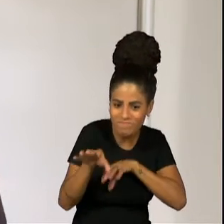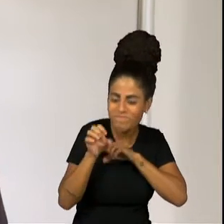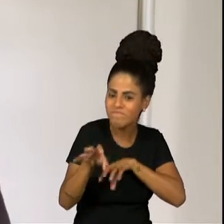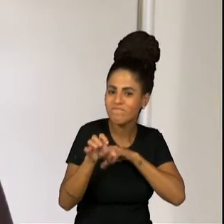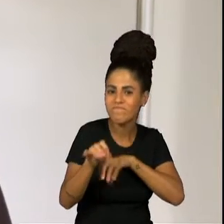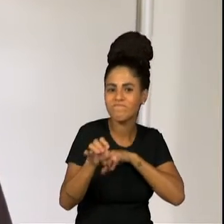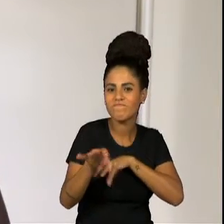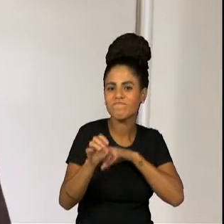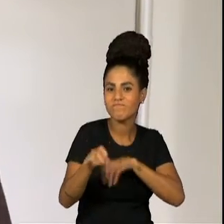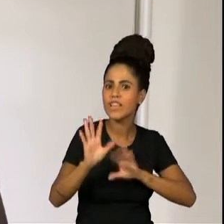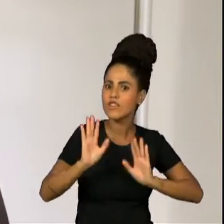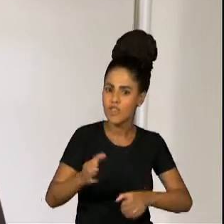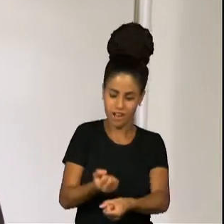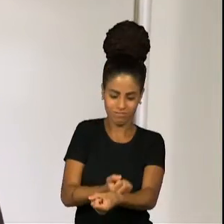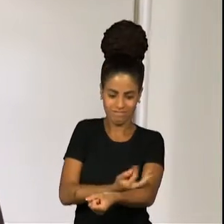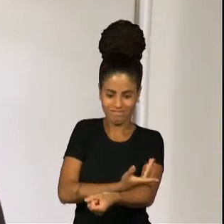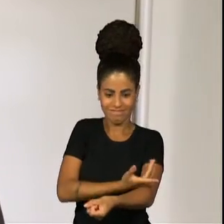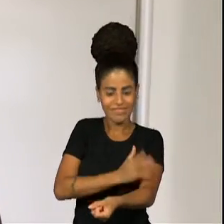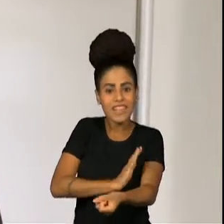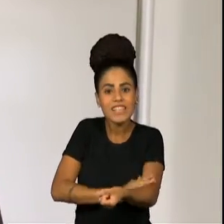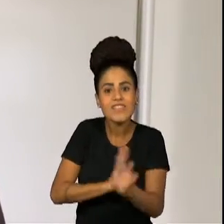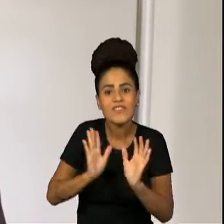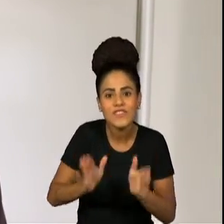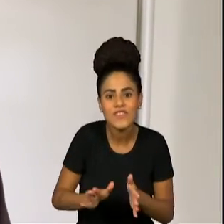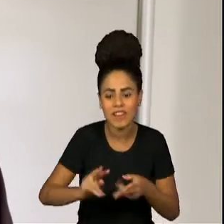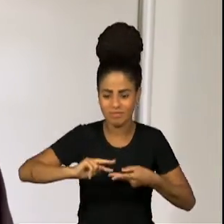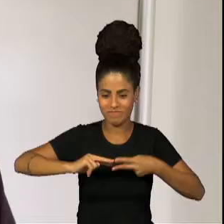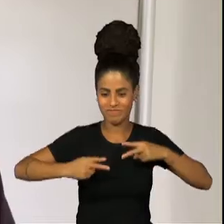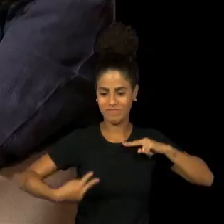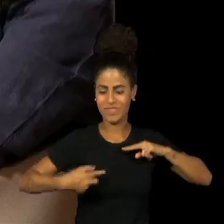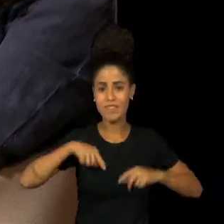está aí no seu sangue, nas suas veias. Muito, muito obrigada.